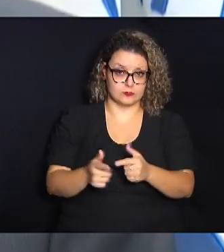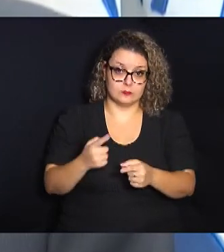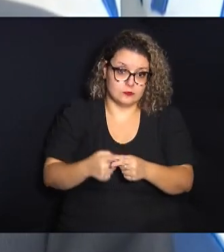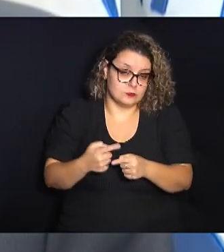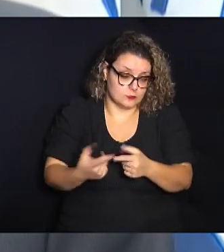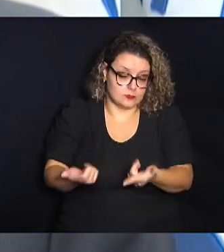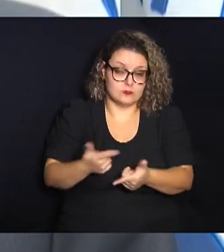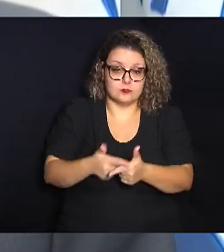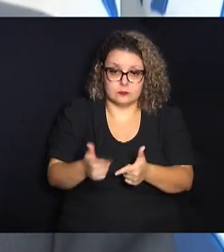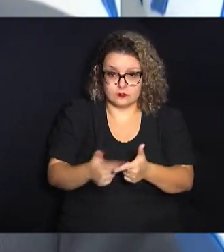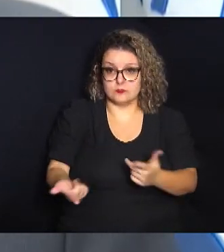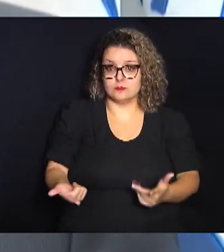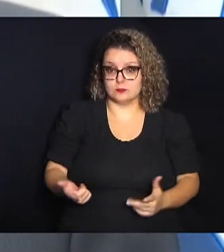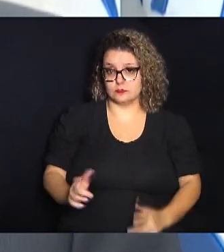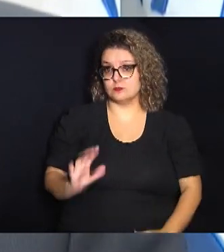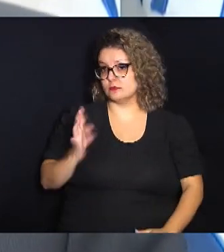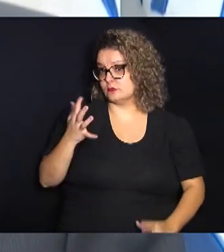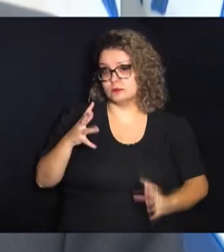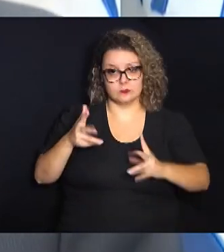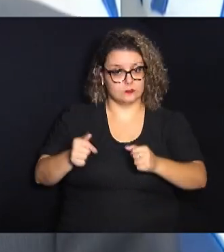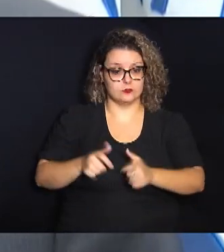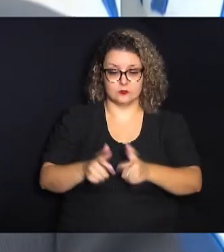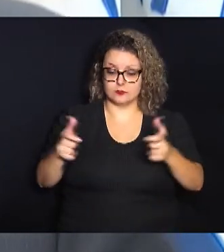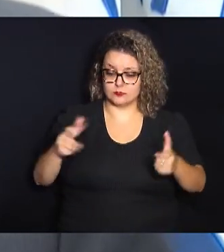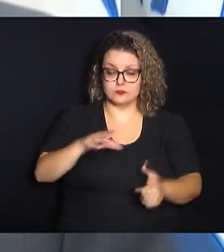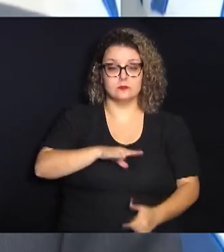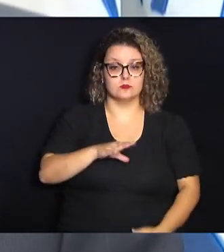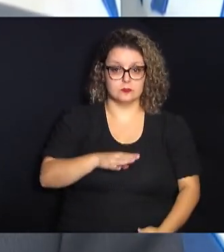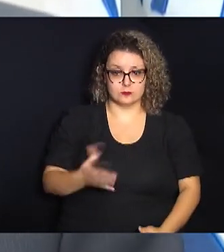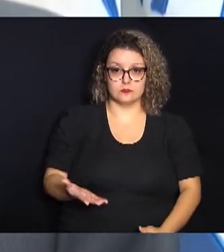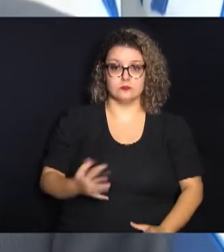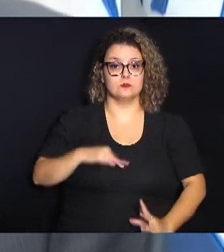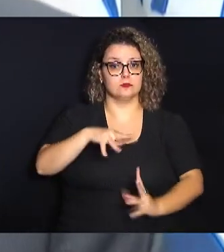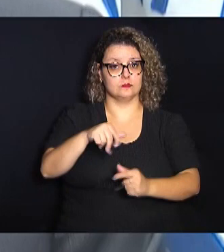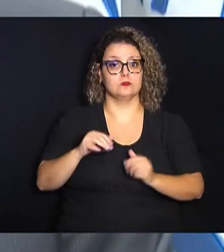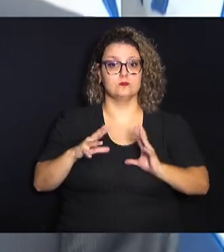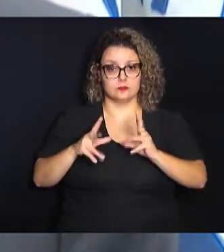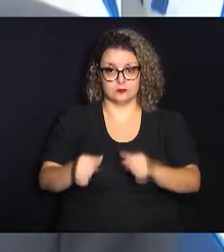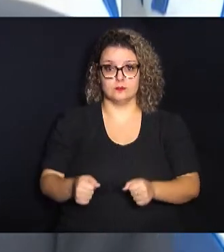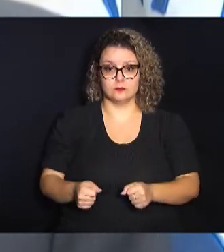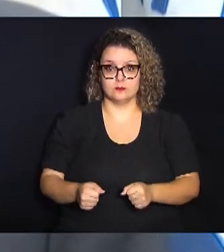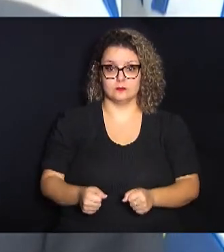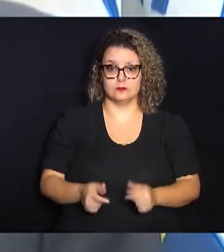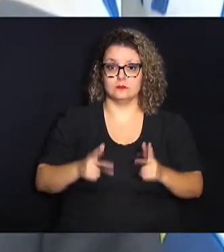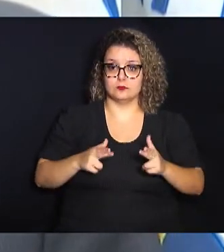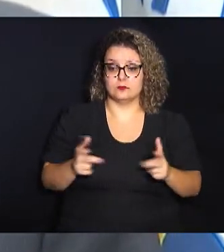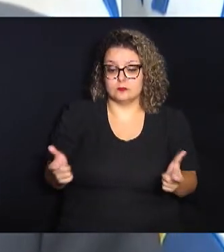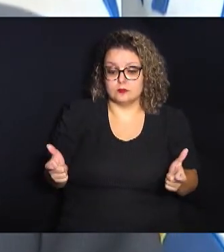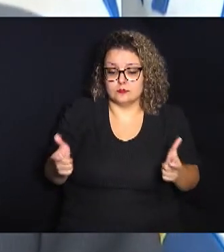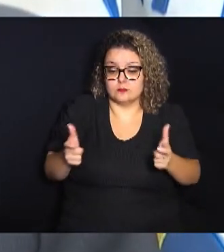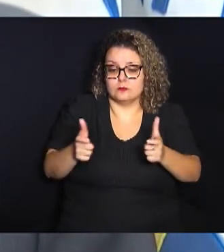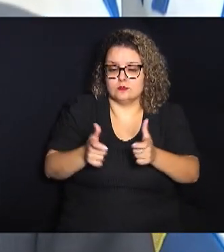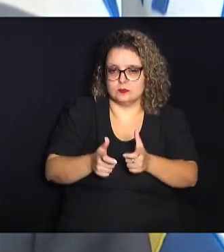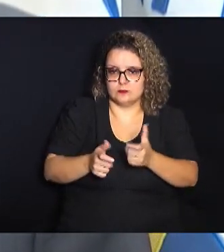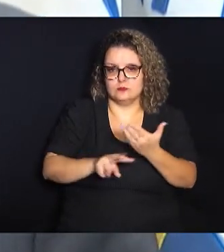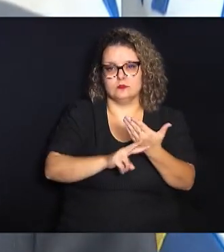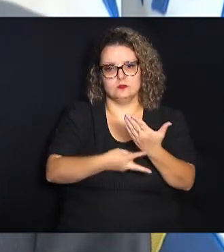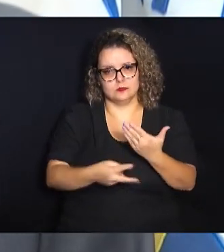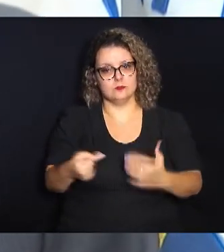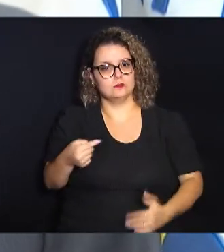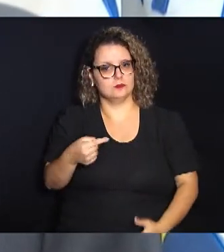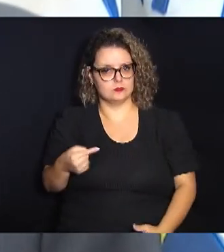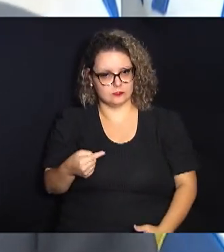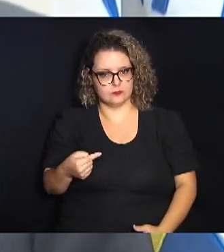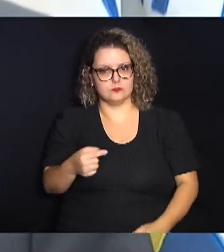é um fenômeno que acontece em todas as grandes cidades no mundo inteiro mas como minimizar as consequências negativas